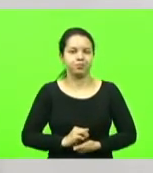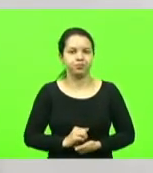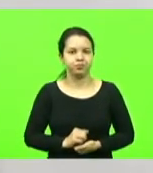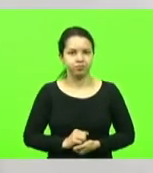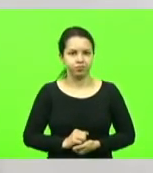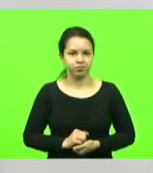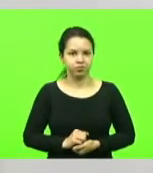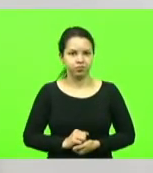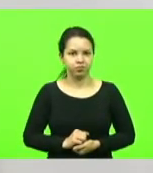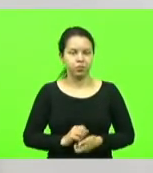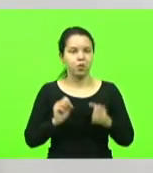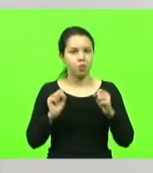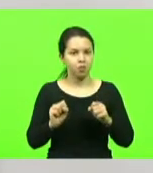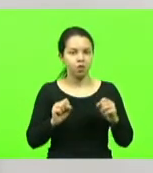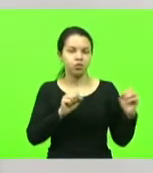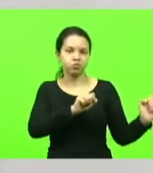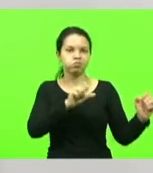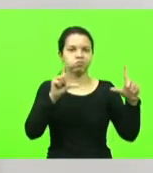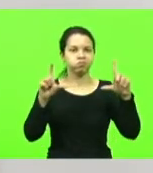pode passar a imagem,